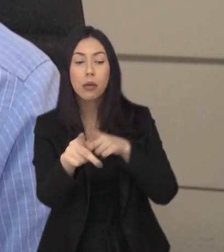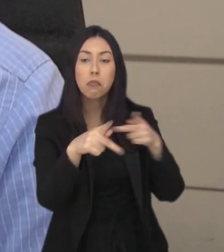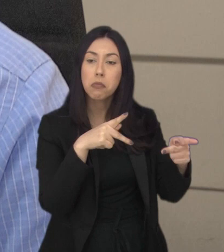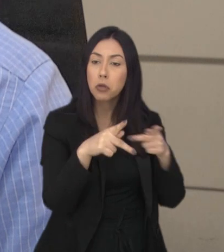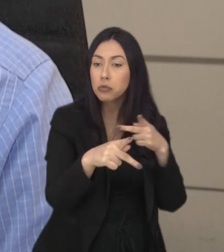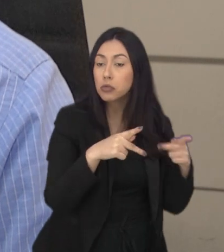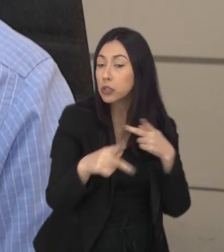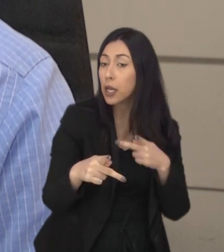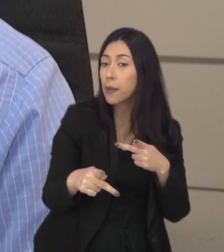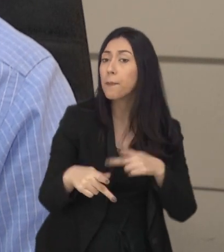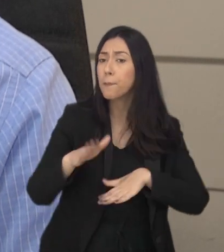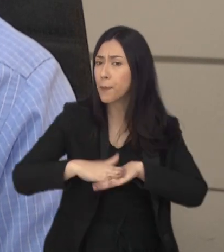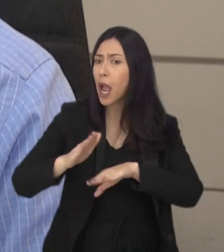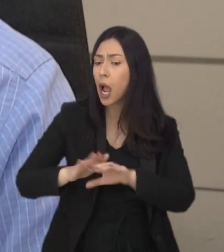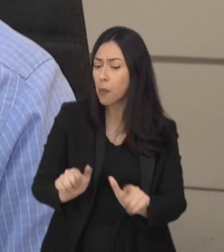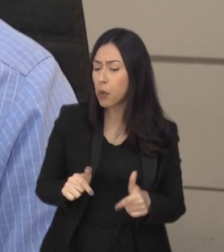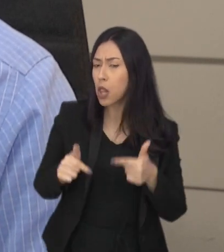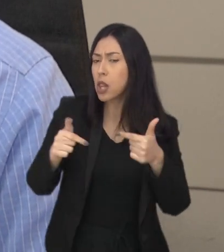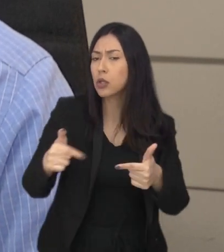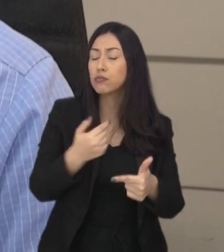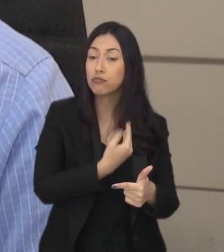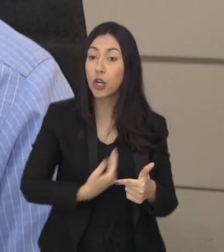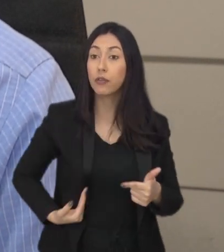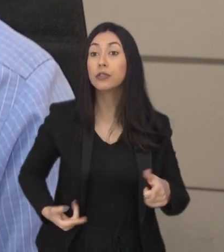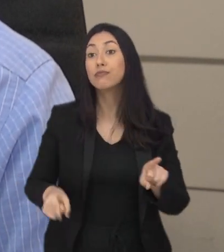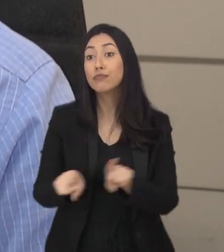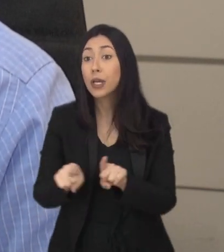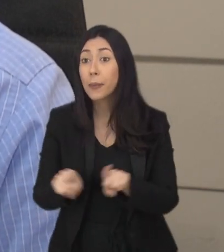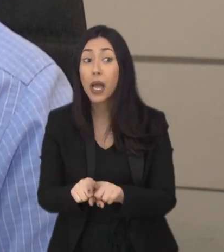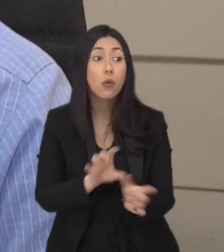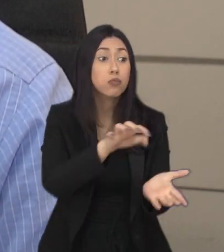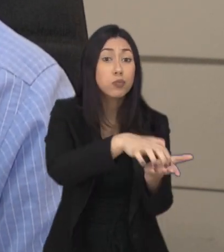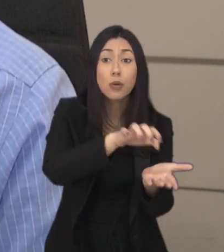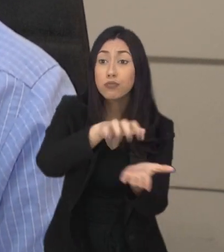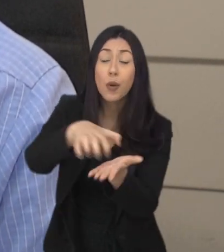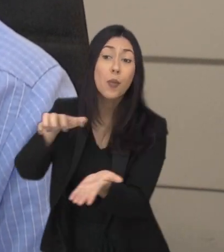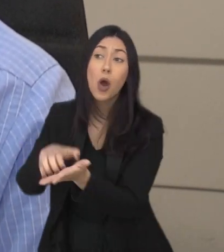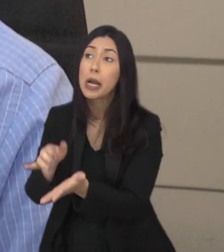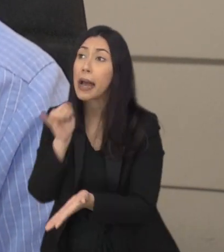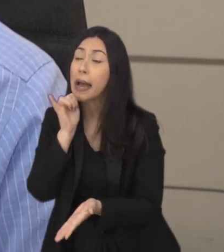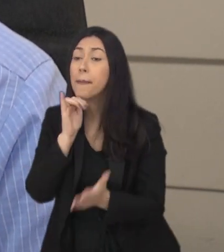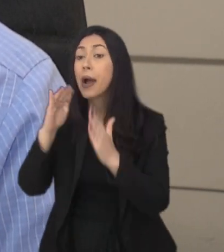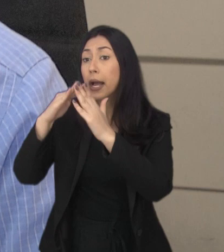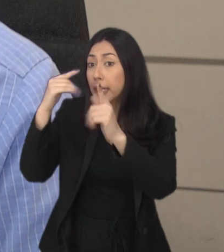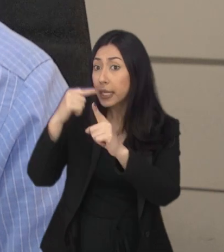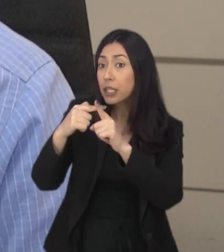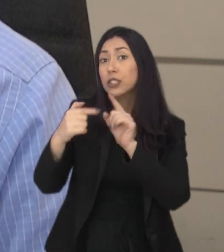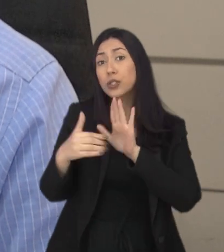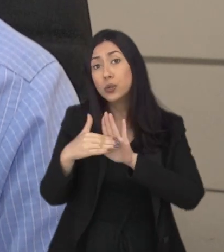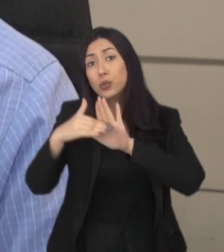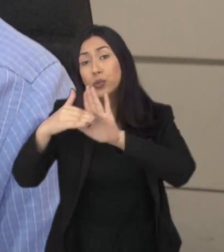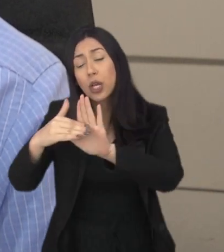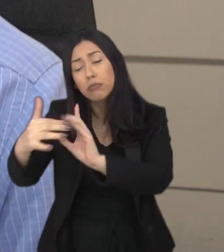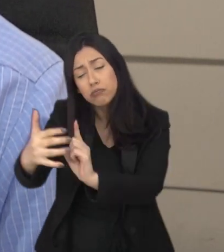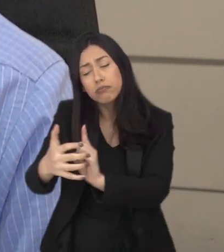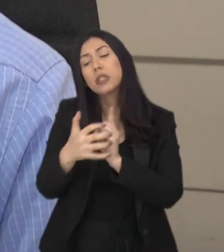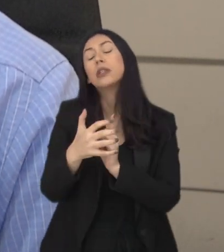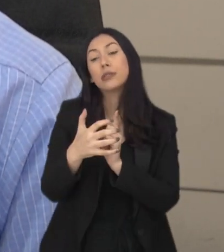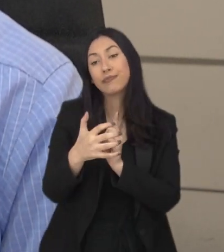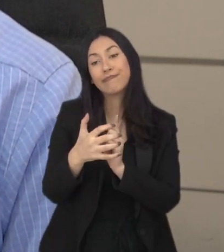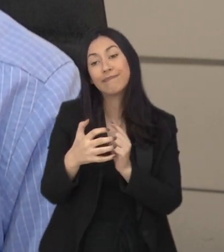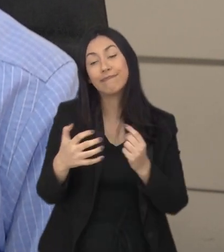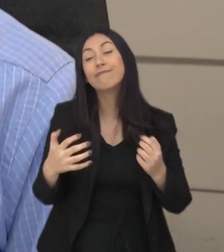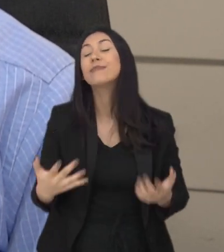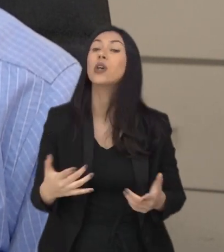só o poder público com políticas públicas, mas também as instituições, igrejas, têm ajudado muito, participado, acolhimento. Então,